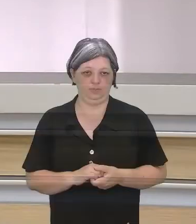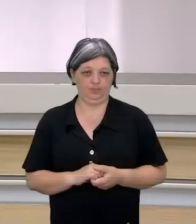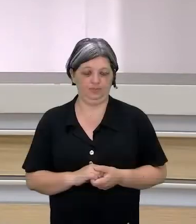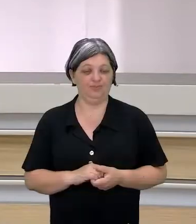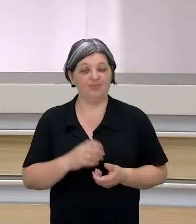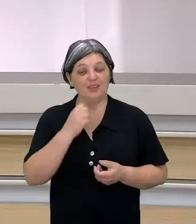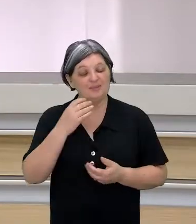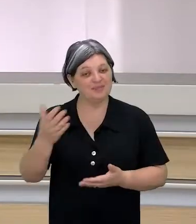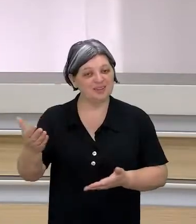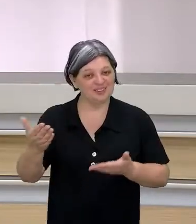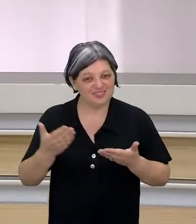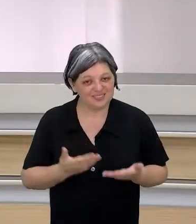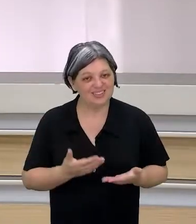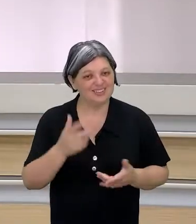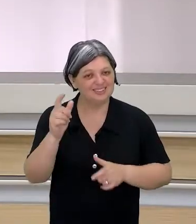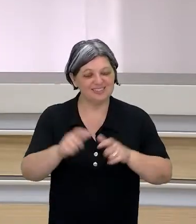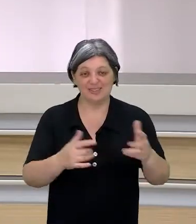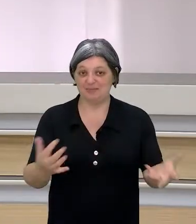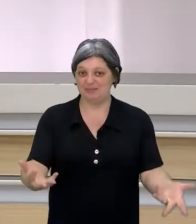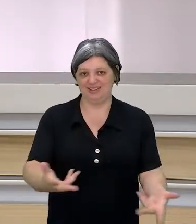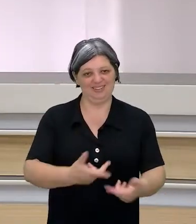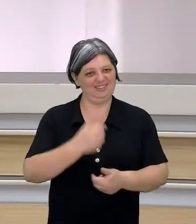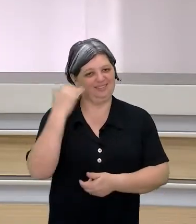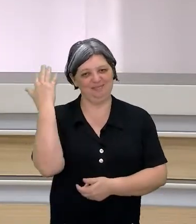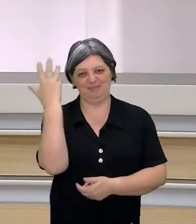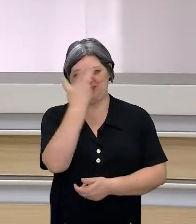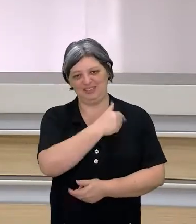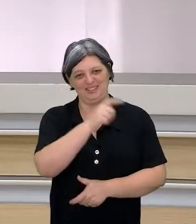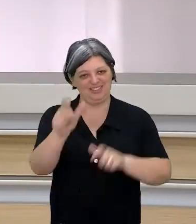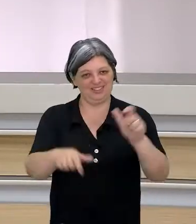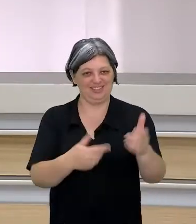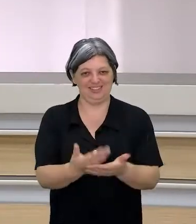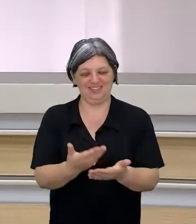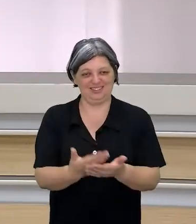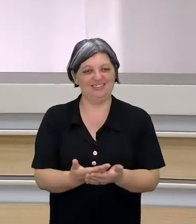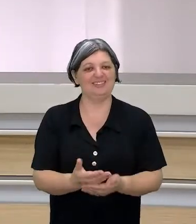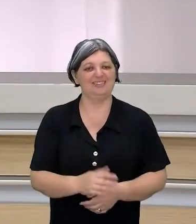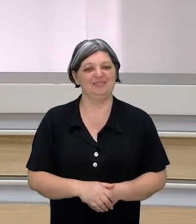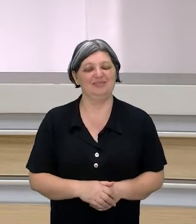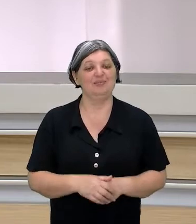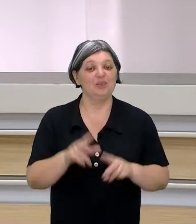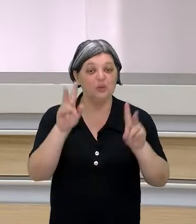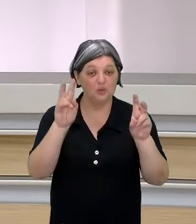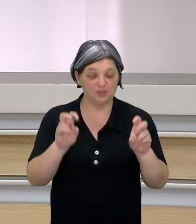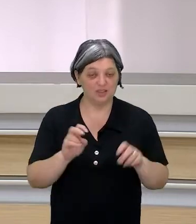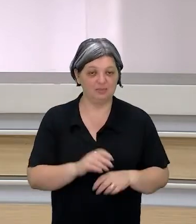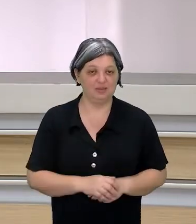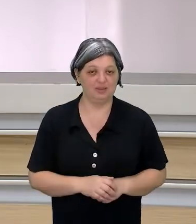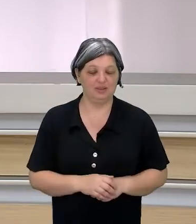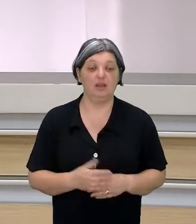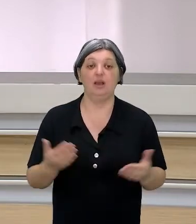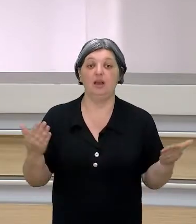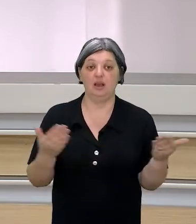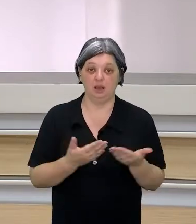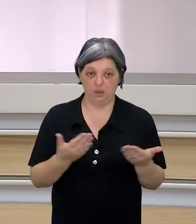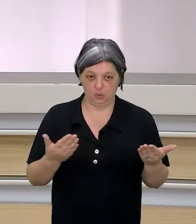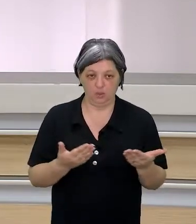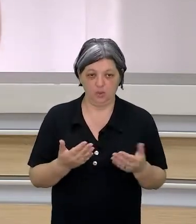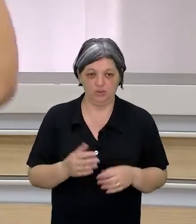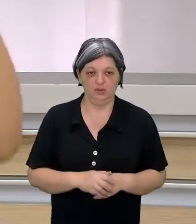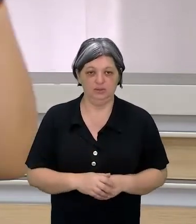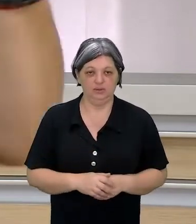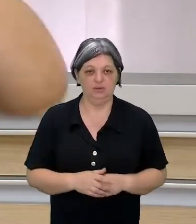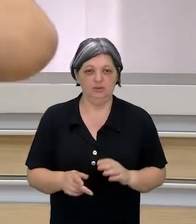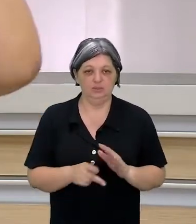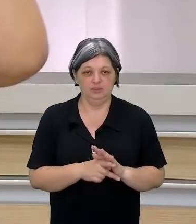Bem-vindos, lindos, maravilhosos e belíssimos estudantes a mais uma aula do nosso aprofundamento. E agora, né, estamos num